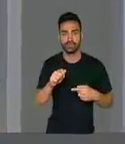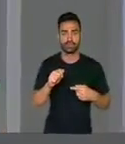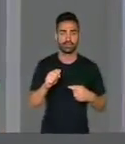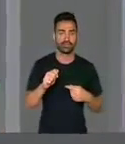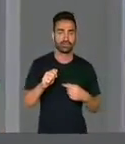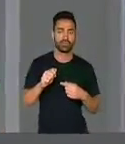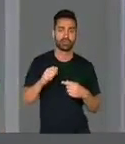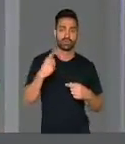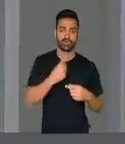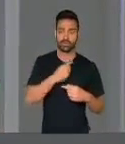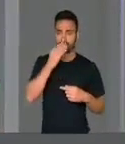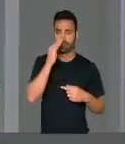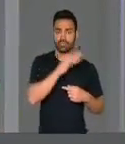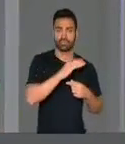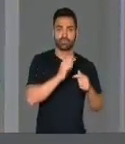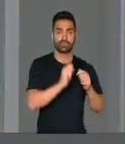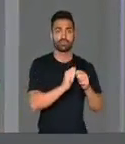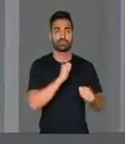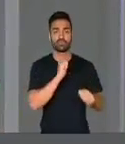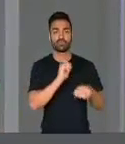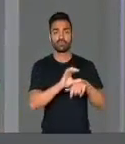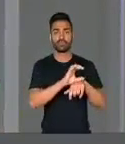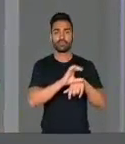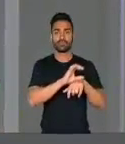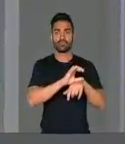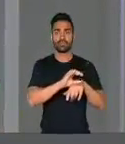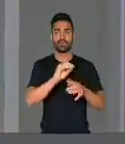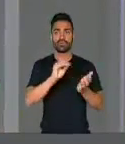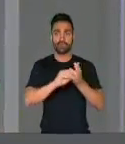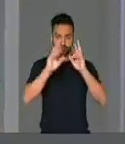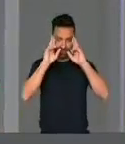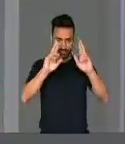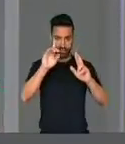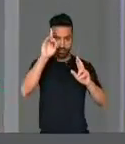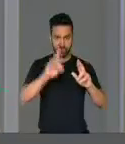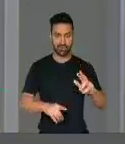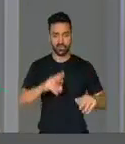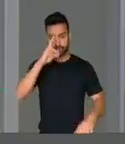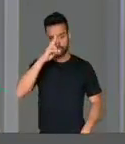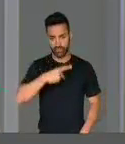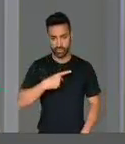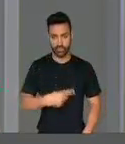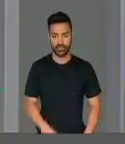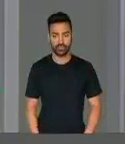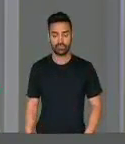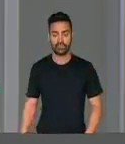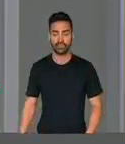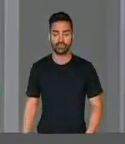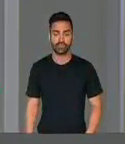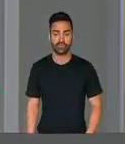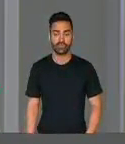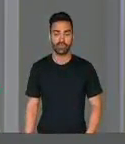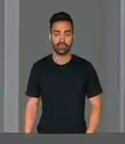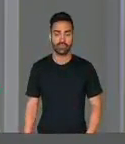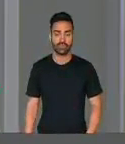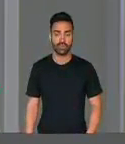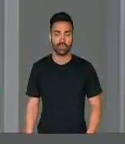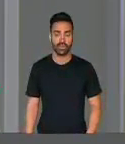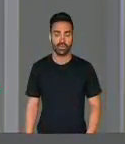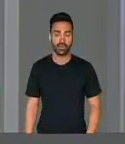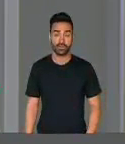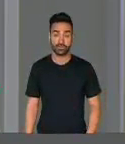ferindo o princípio do direito individual. Além disso, nós estamos observando